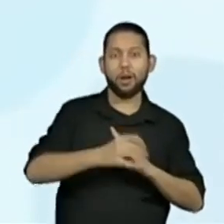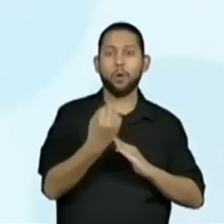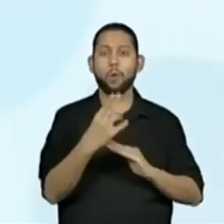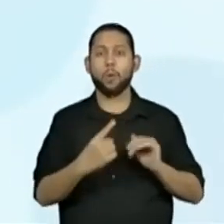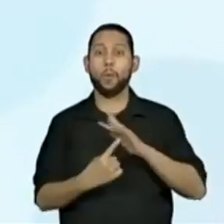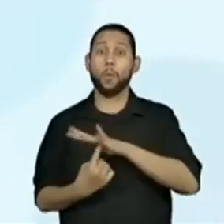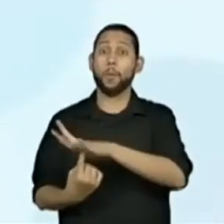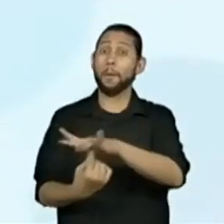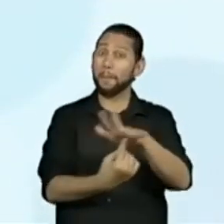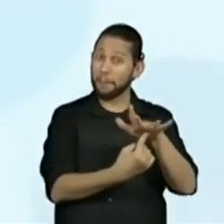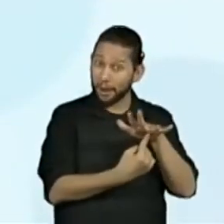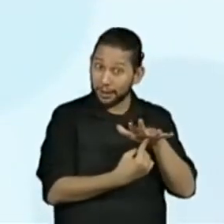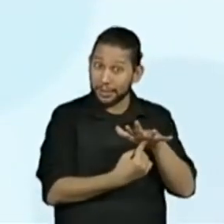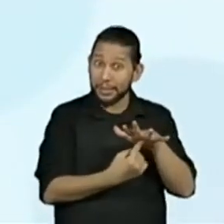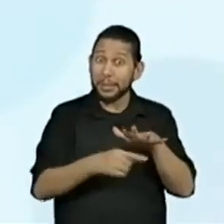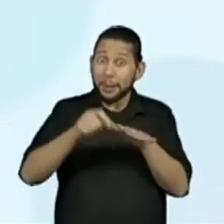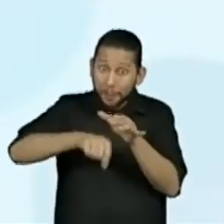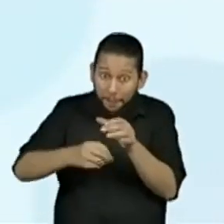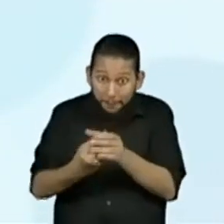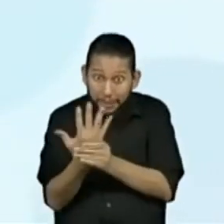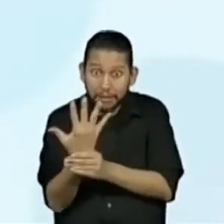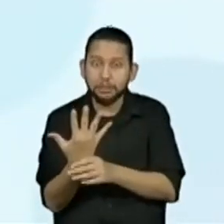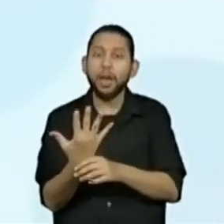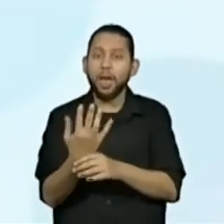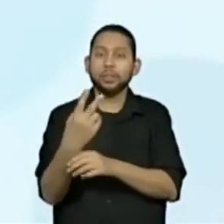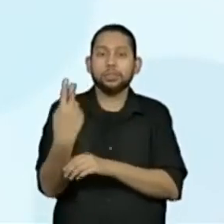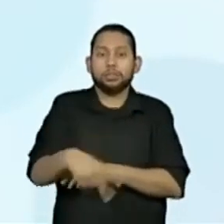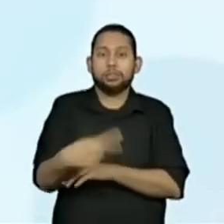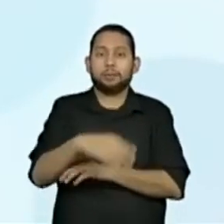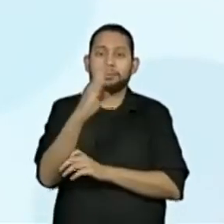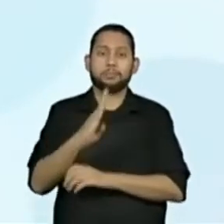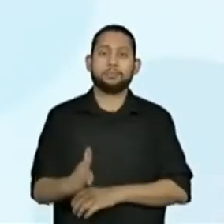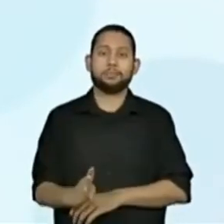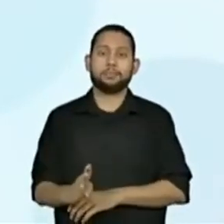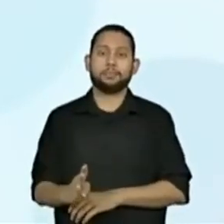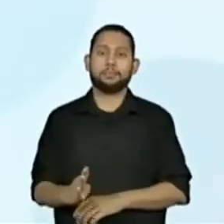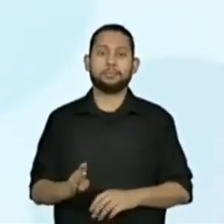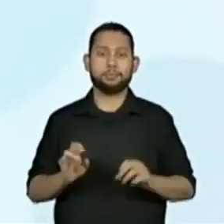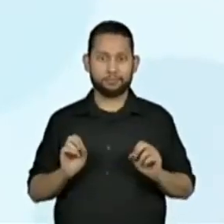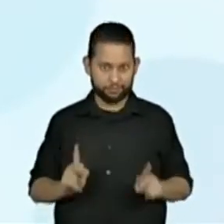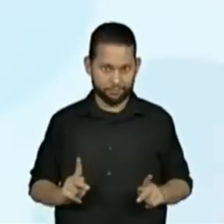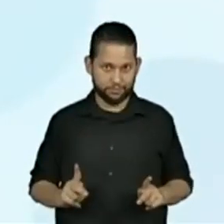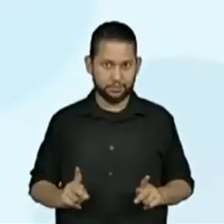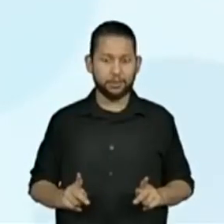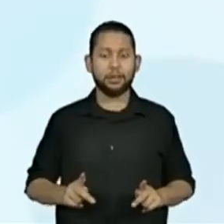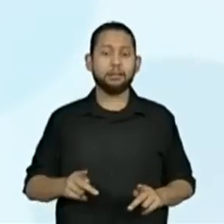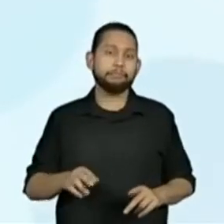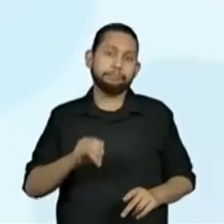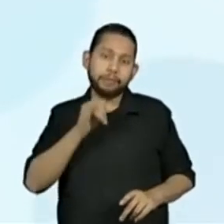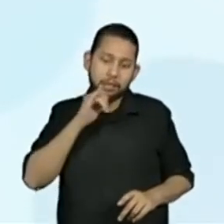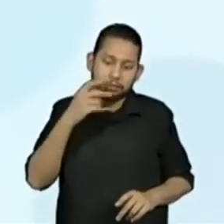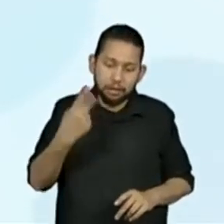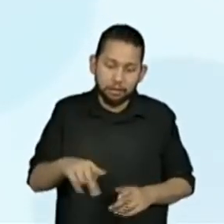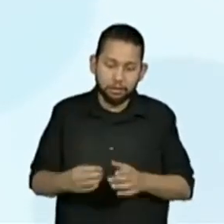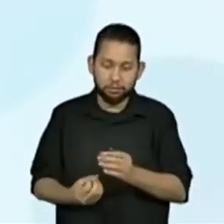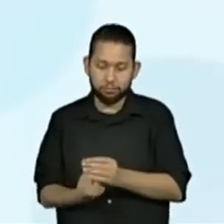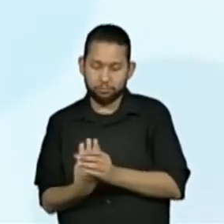nativa. Então, o que seria essa vegetação nativa? Então, é vegetação própria da região.